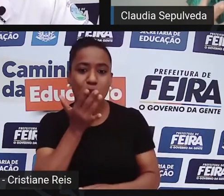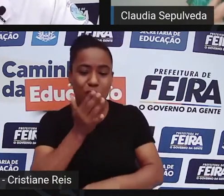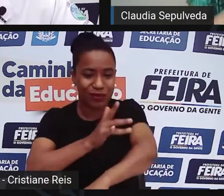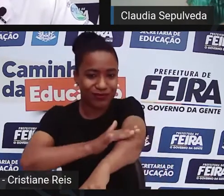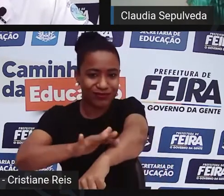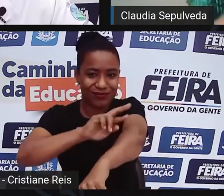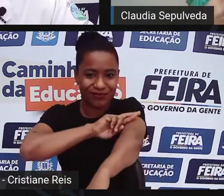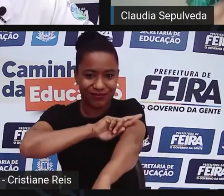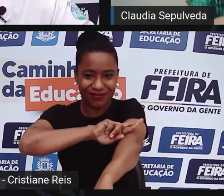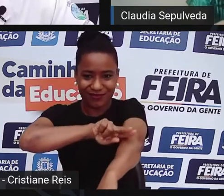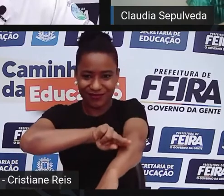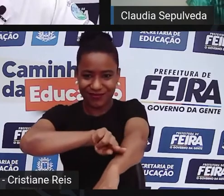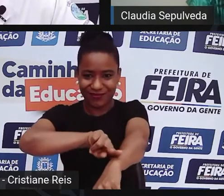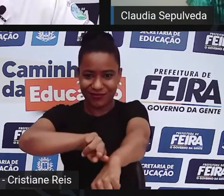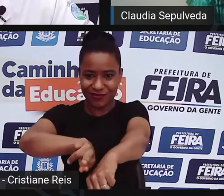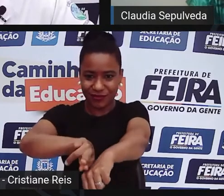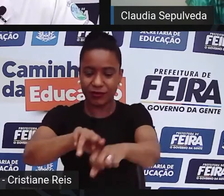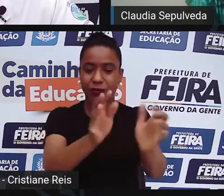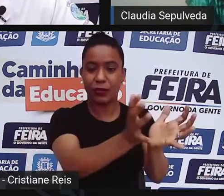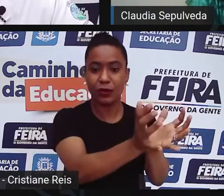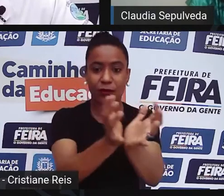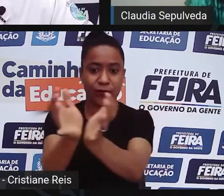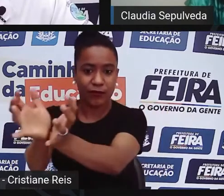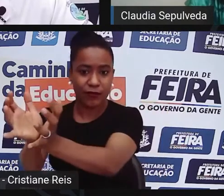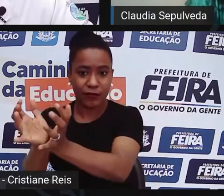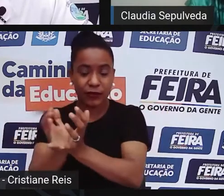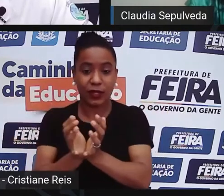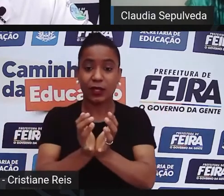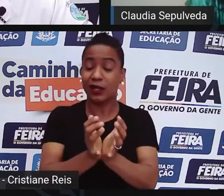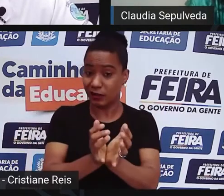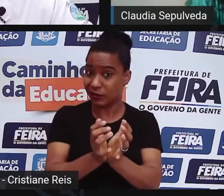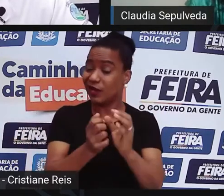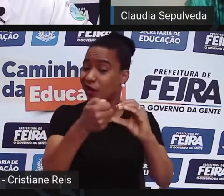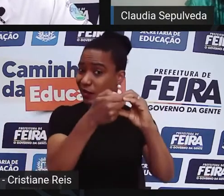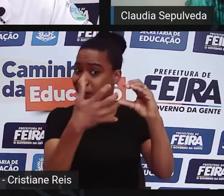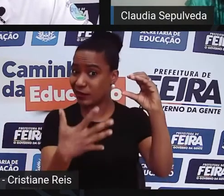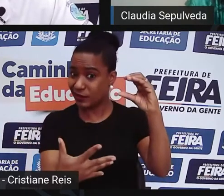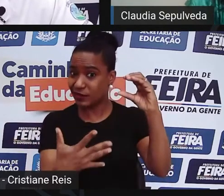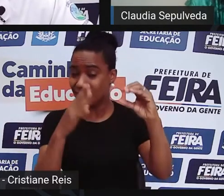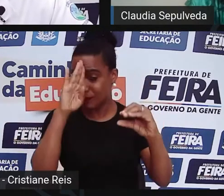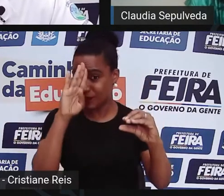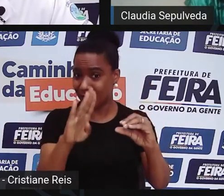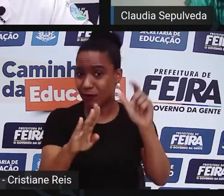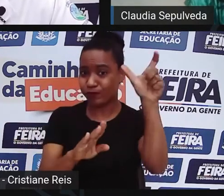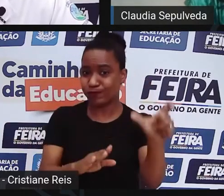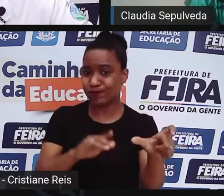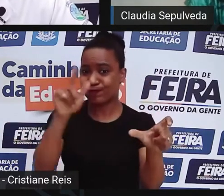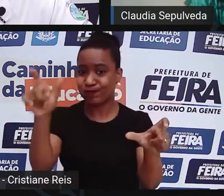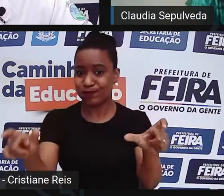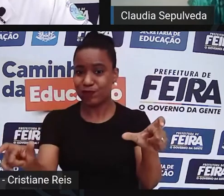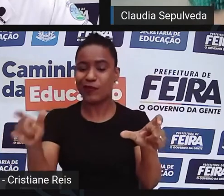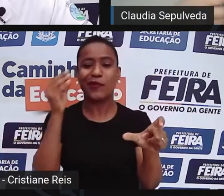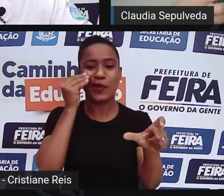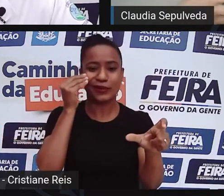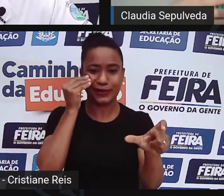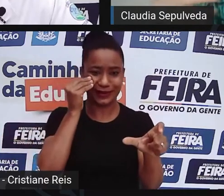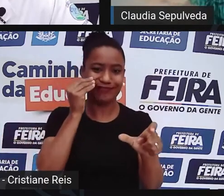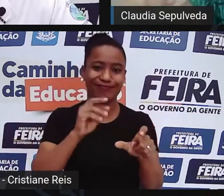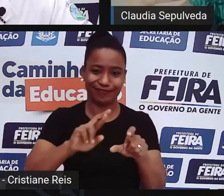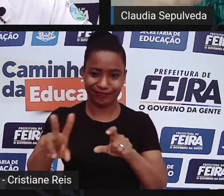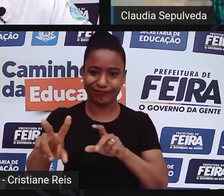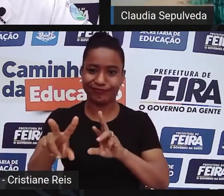por cor da pele, sempre foi um caráter importante nesse conceito de raça, também com algum